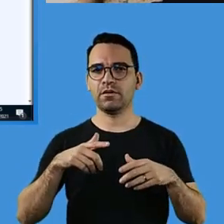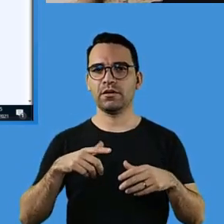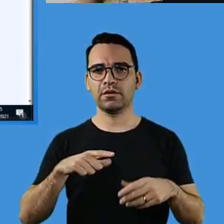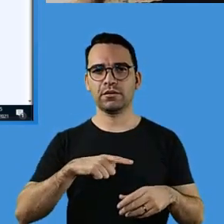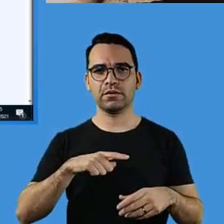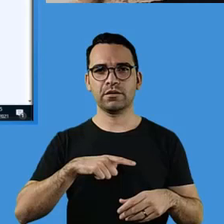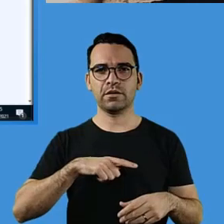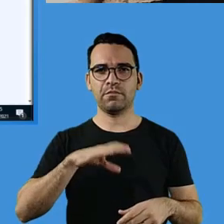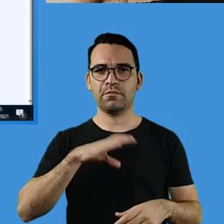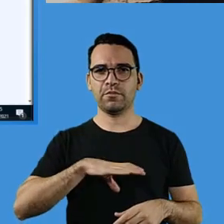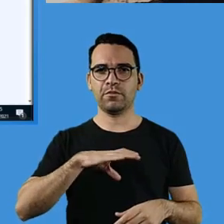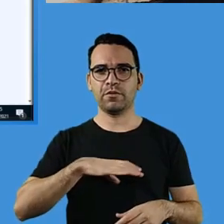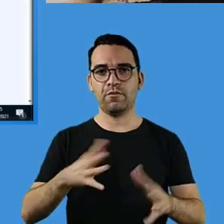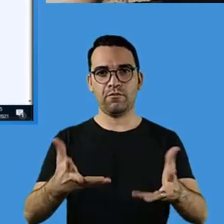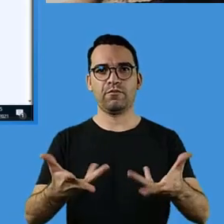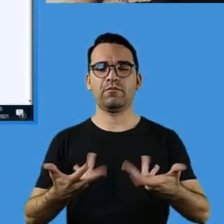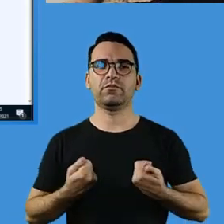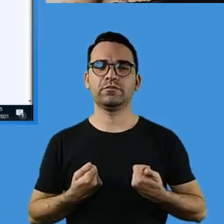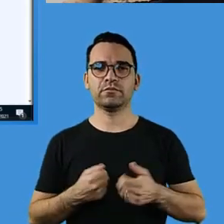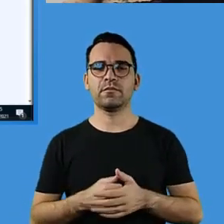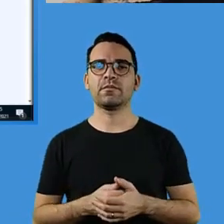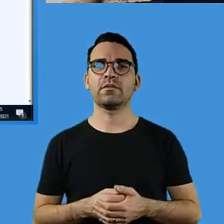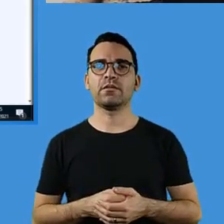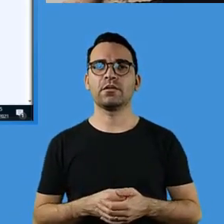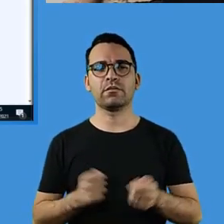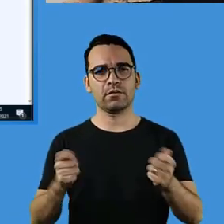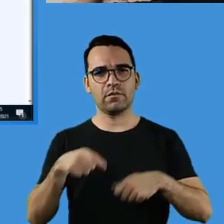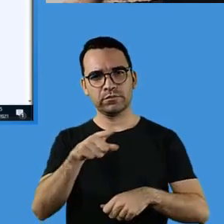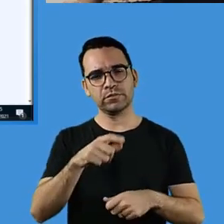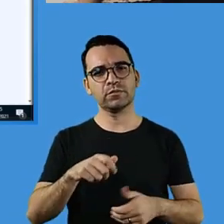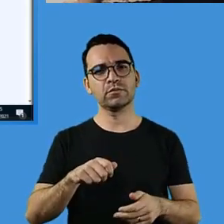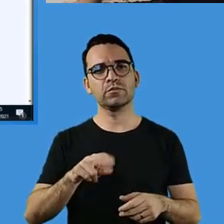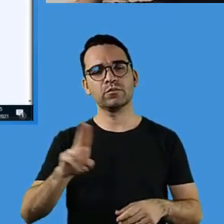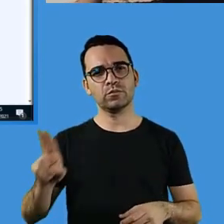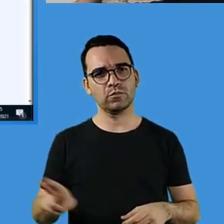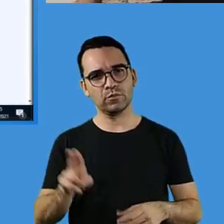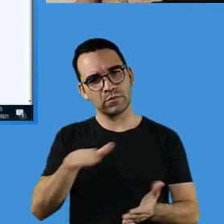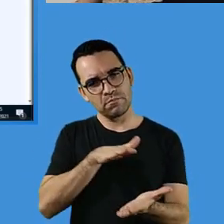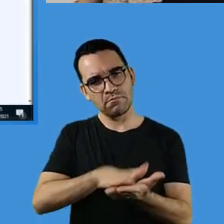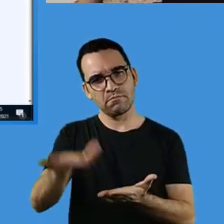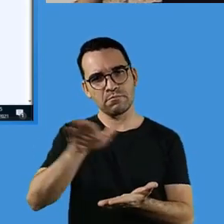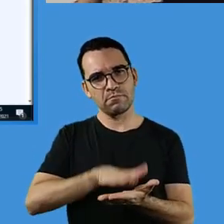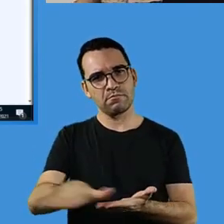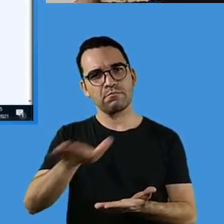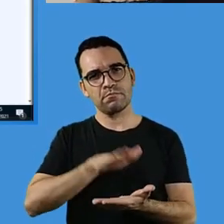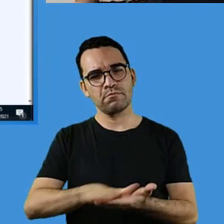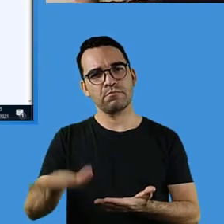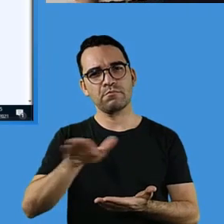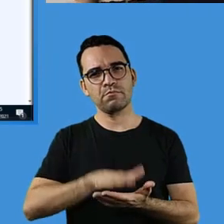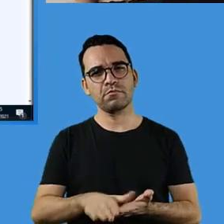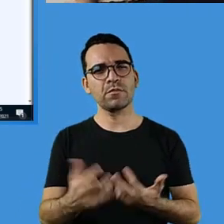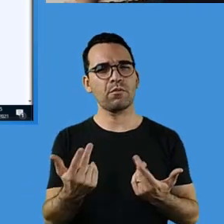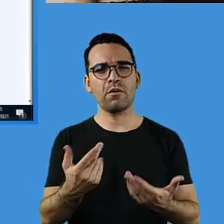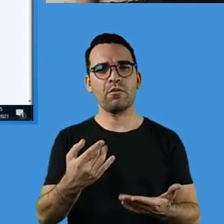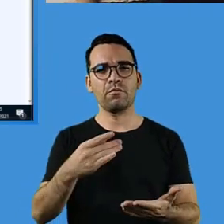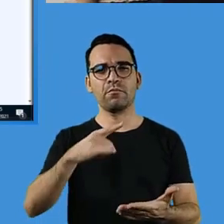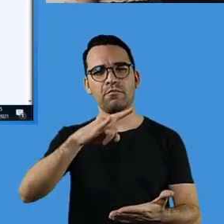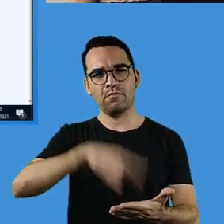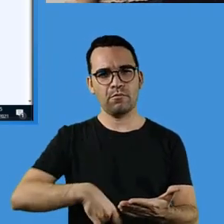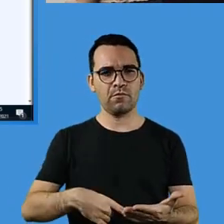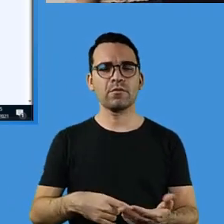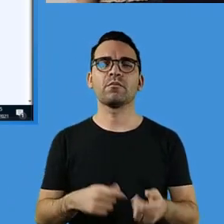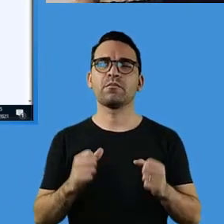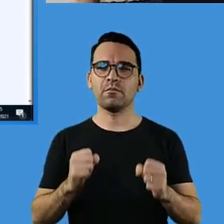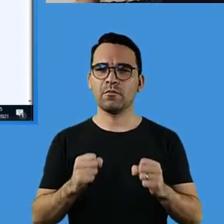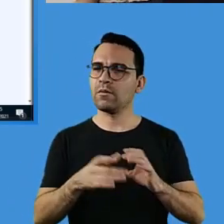aplicando esse teste que está lá disponível para vocês imprimirem, utilizarem da forma como